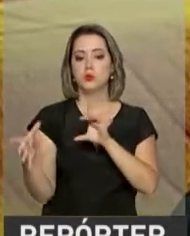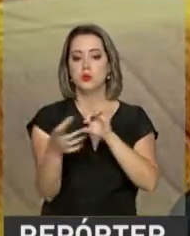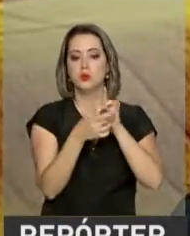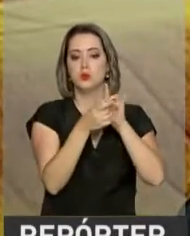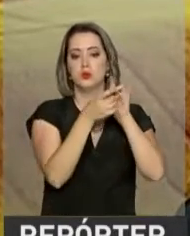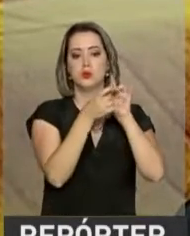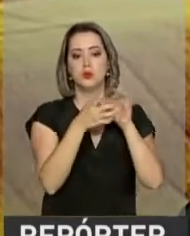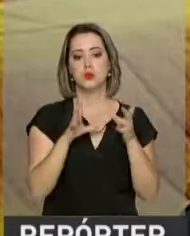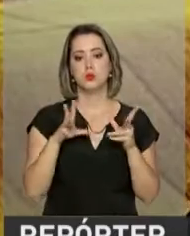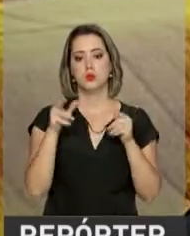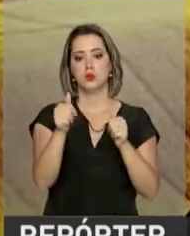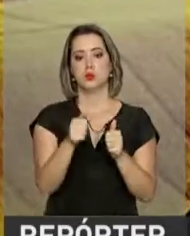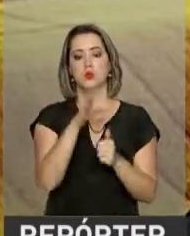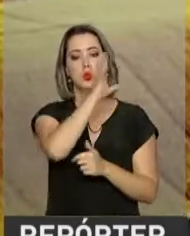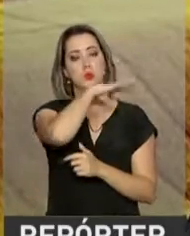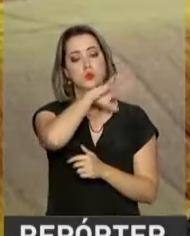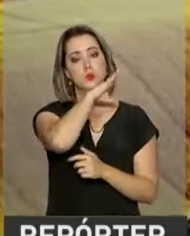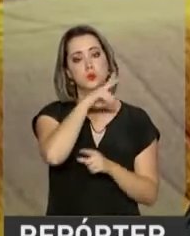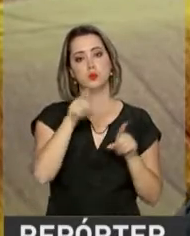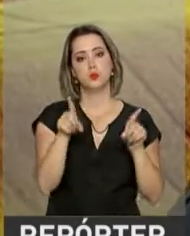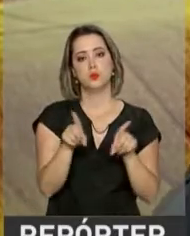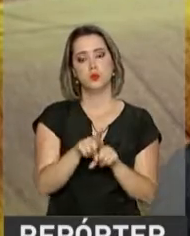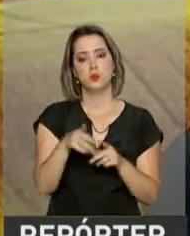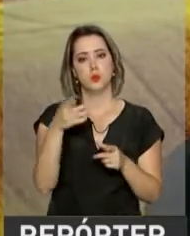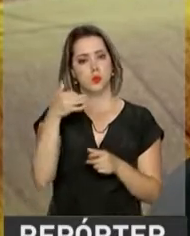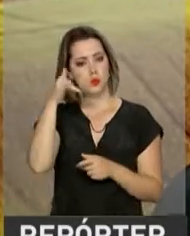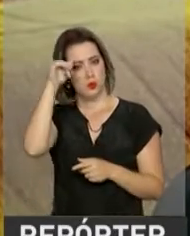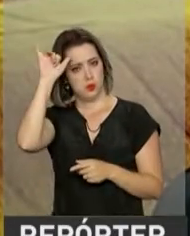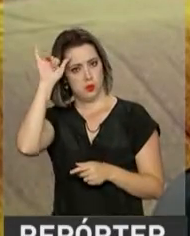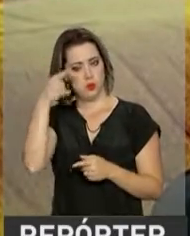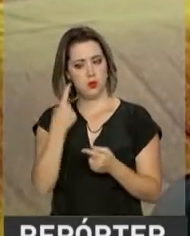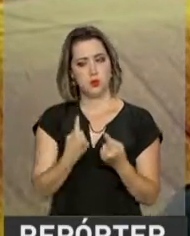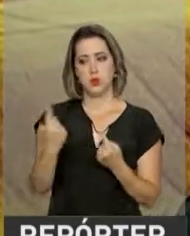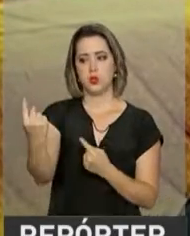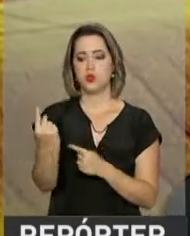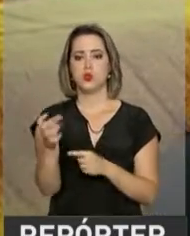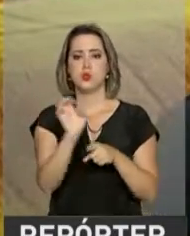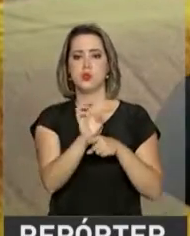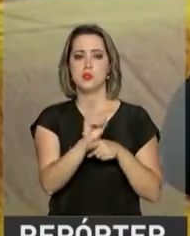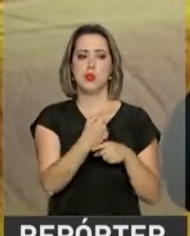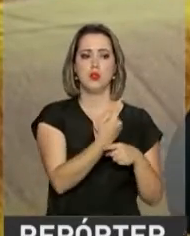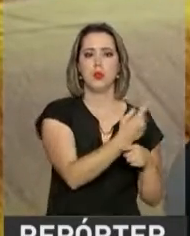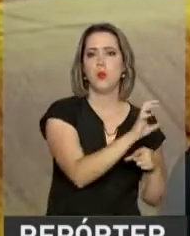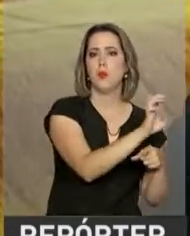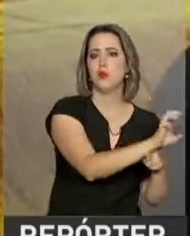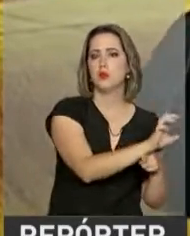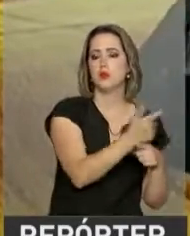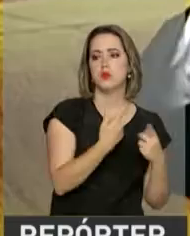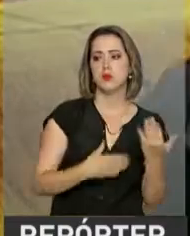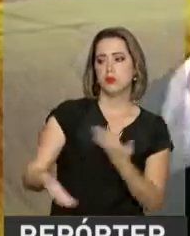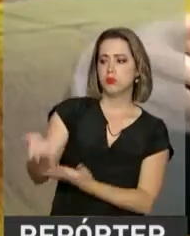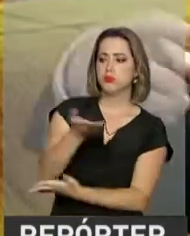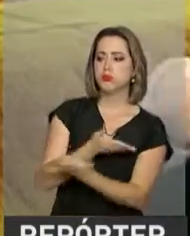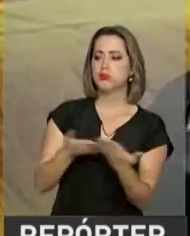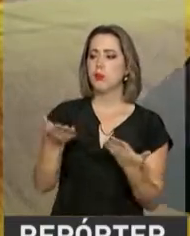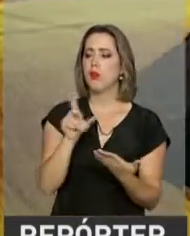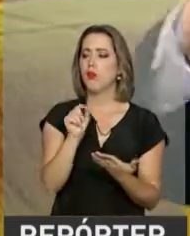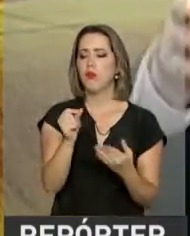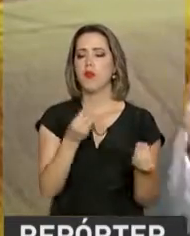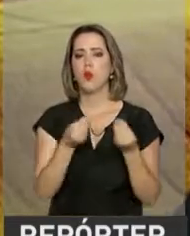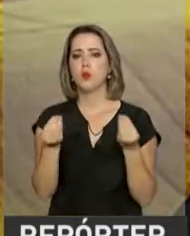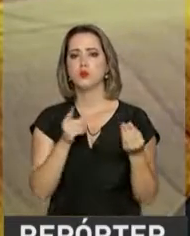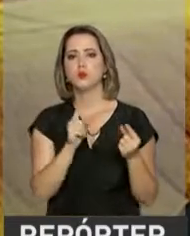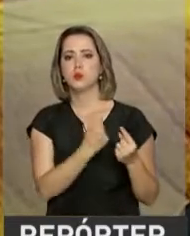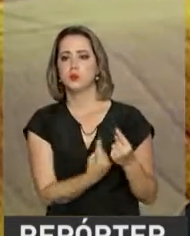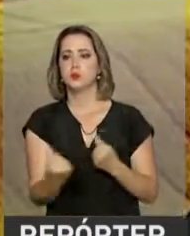cargas de bovinos que saíram de um estado para o outro para poder, a partir do estudo, da movimentação